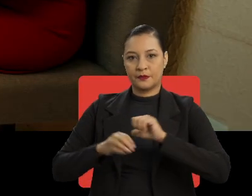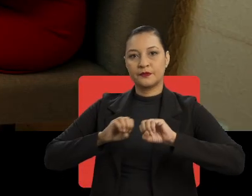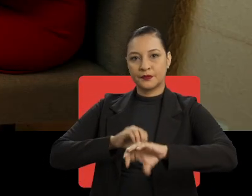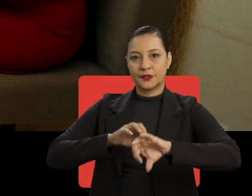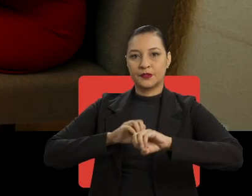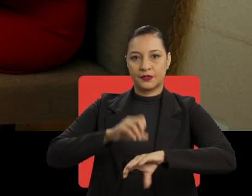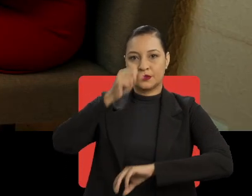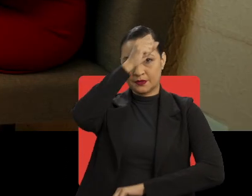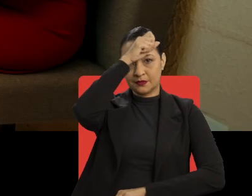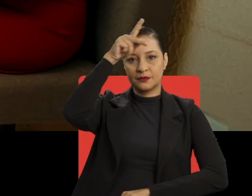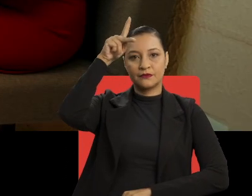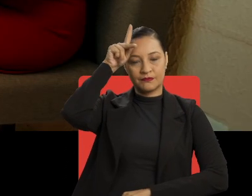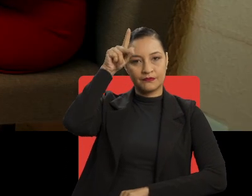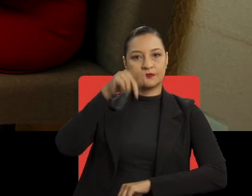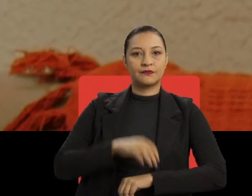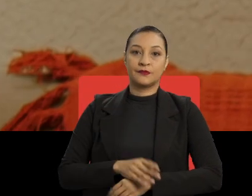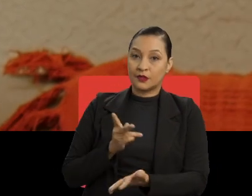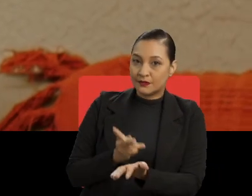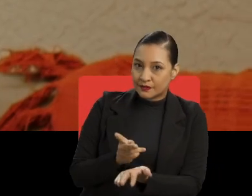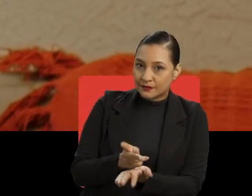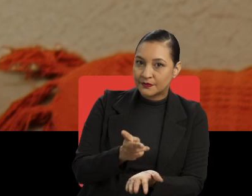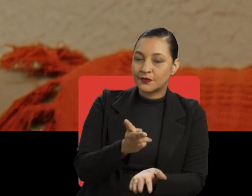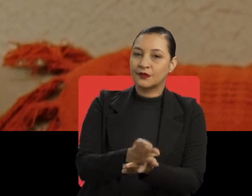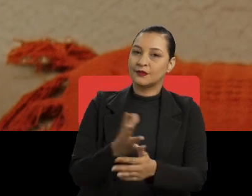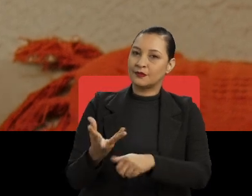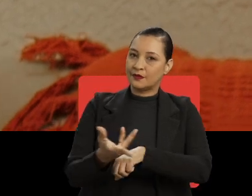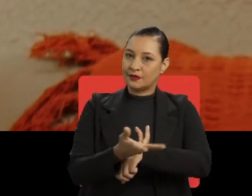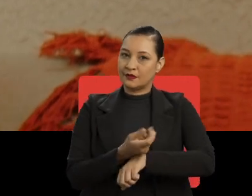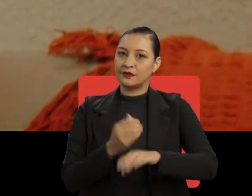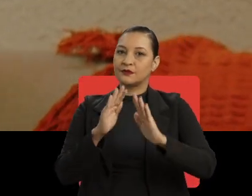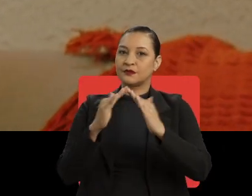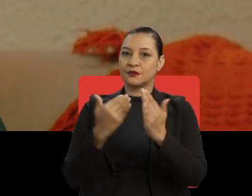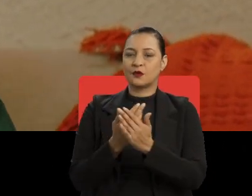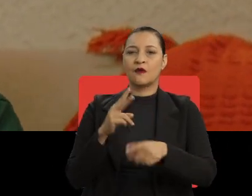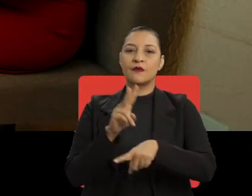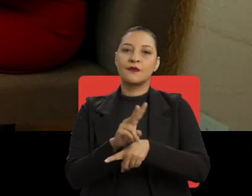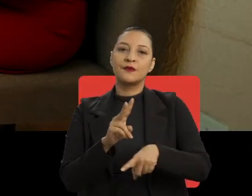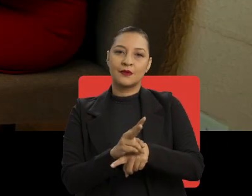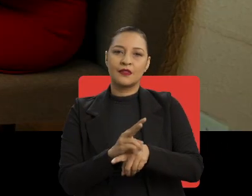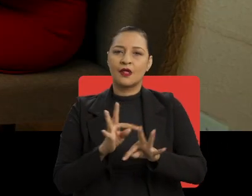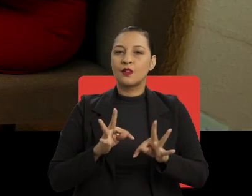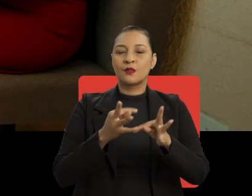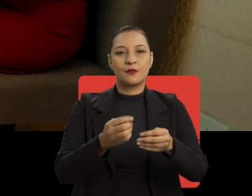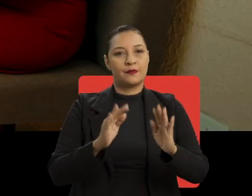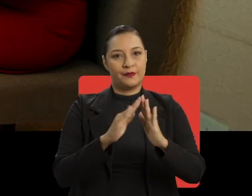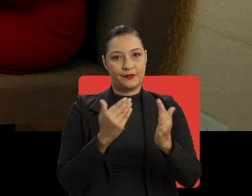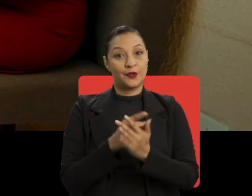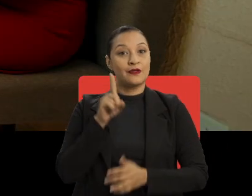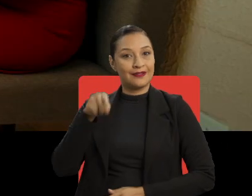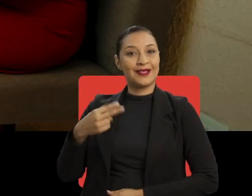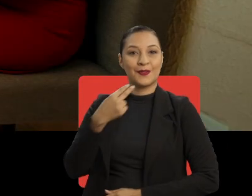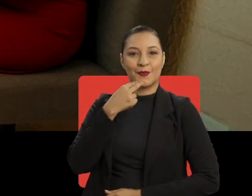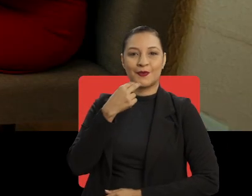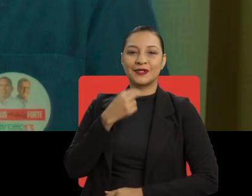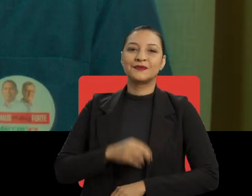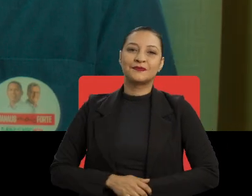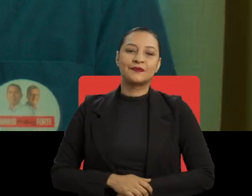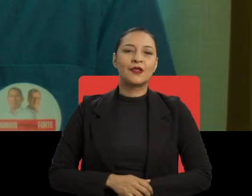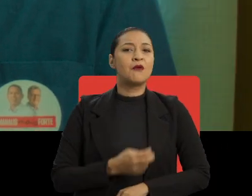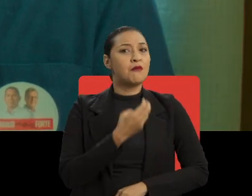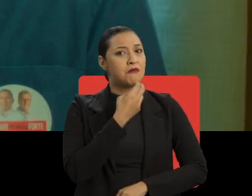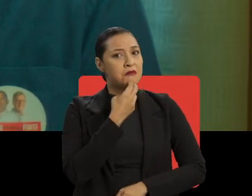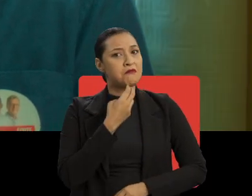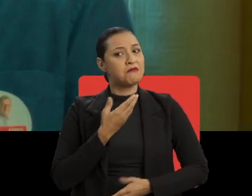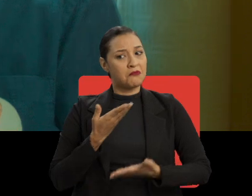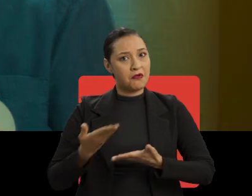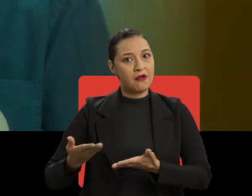as premissas do que a gente pensa para a educação do município. Que é permanência e qualidade. E nós vamos cuidar da escola de forma plena, né Luiz? O